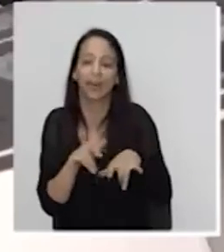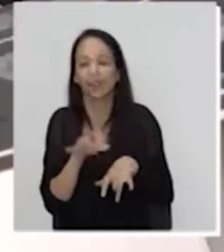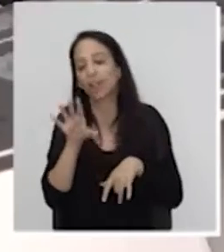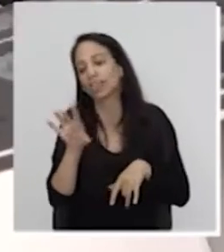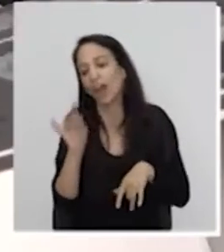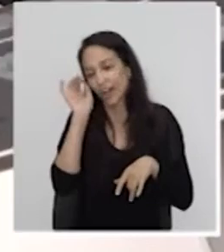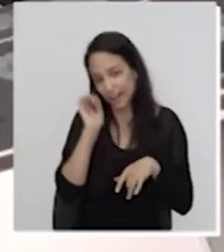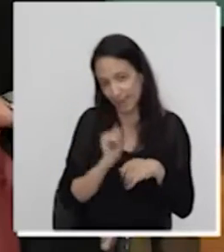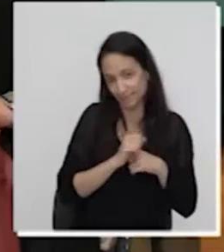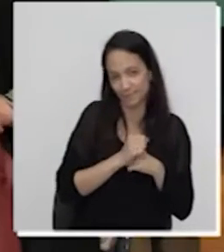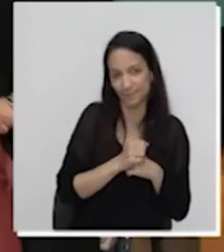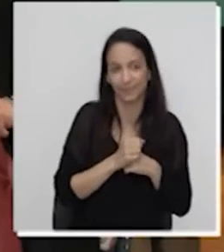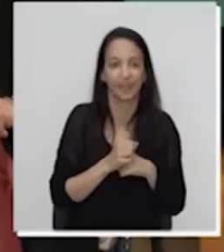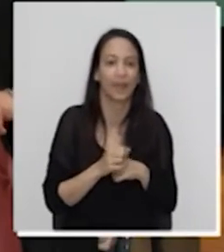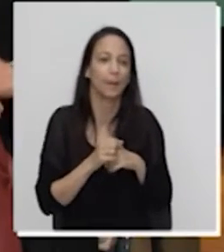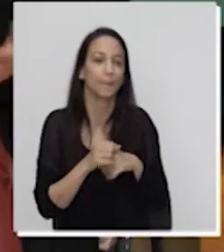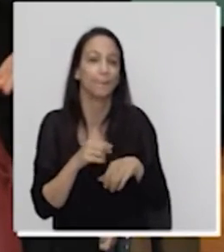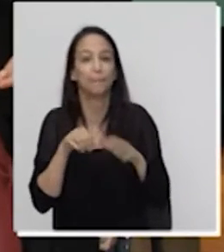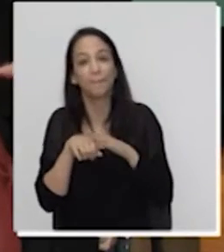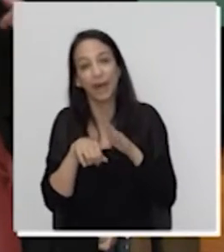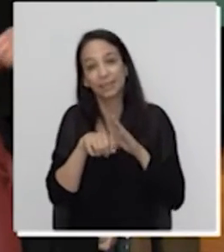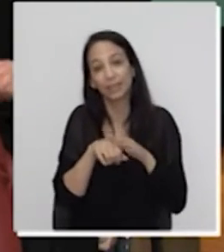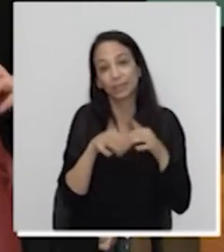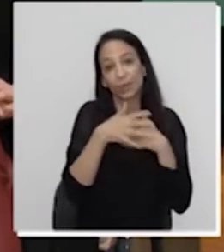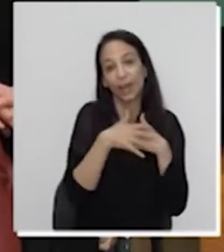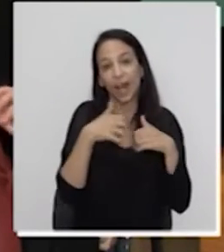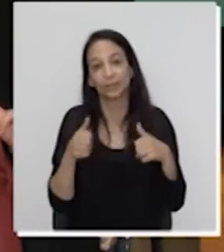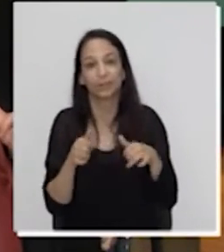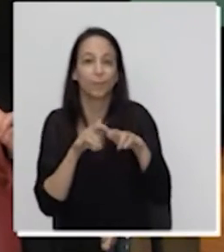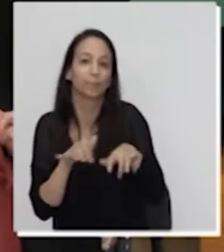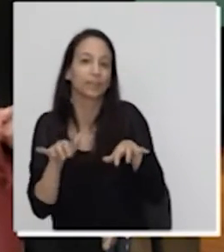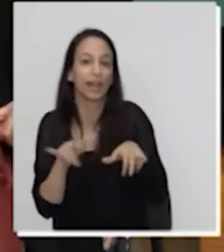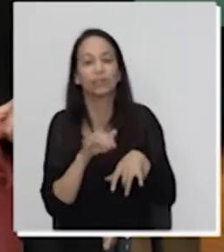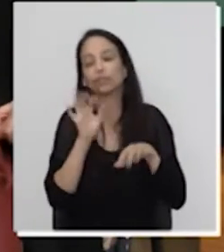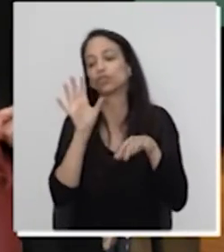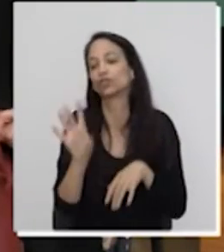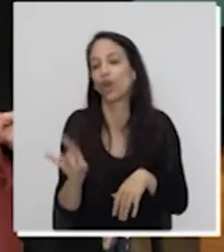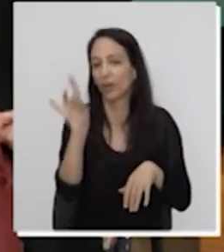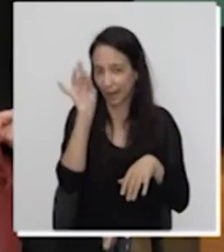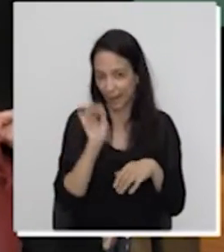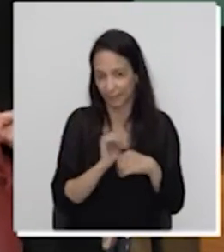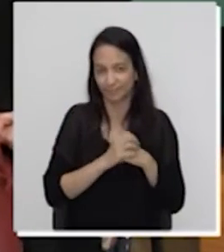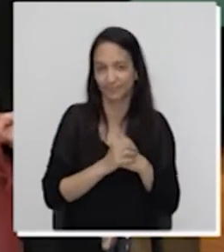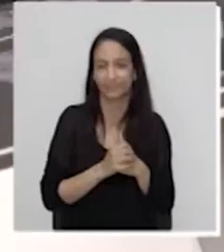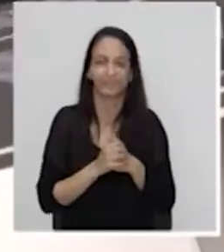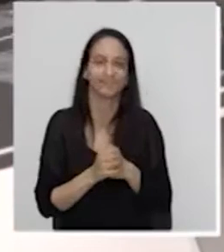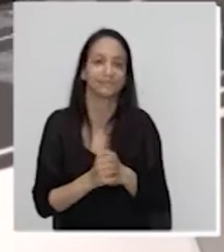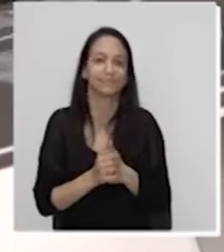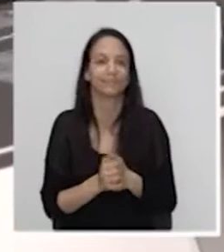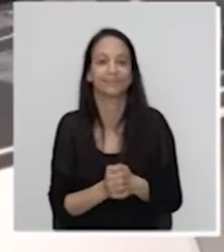A patinha no piano Quando eu estou a tocar